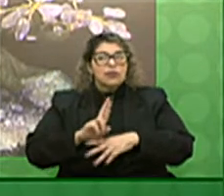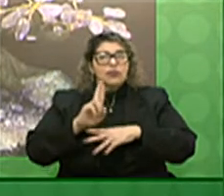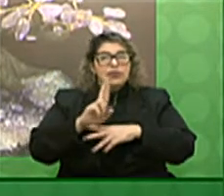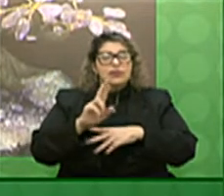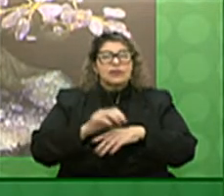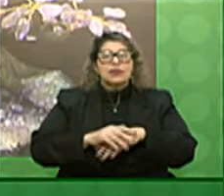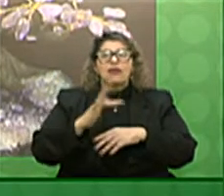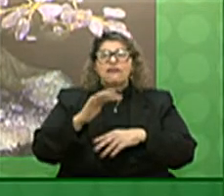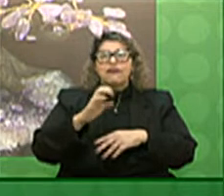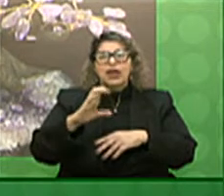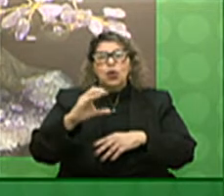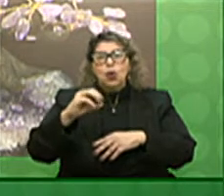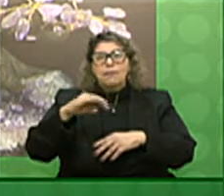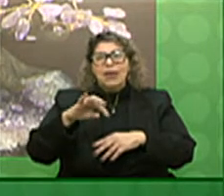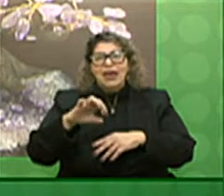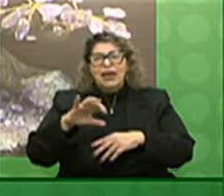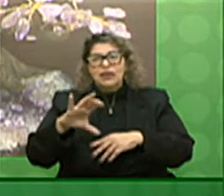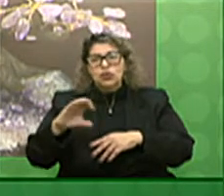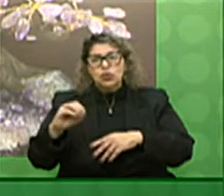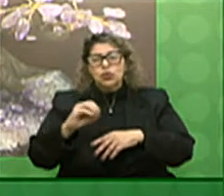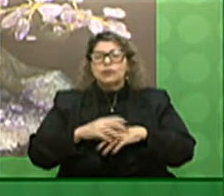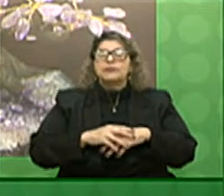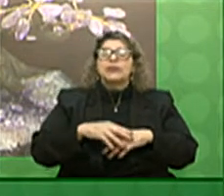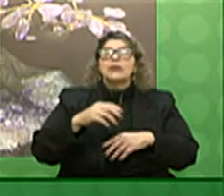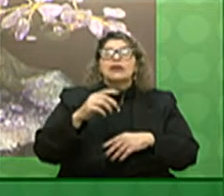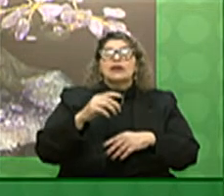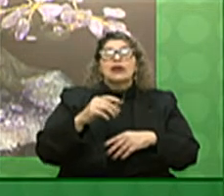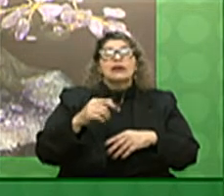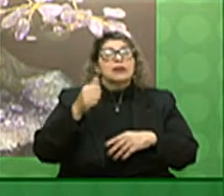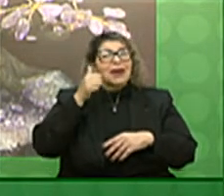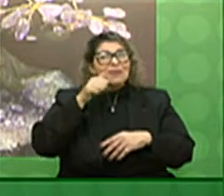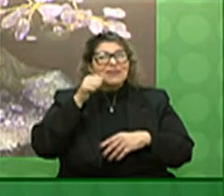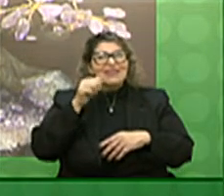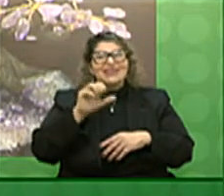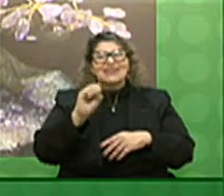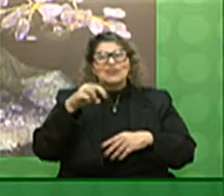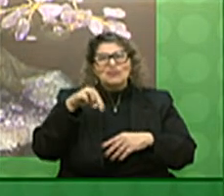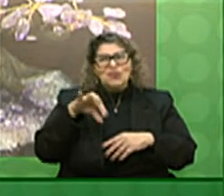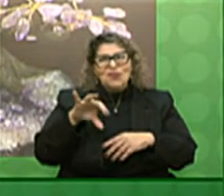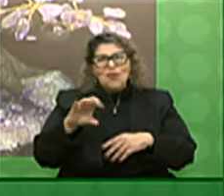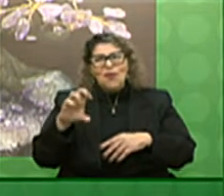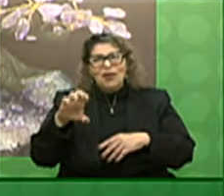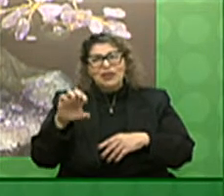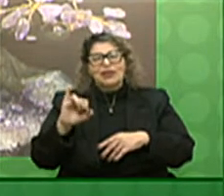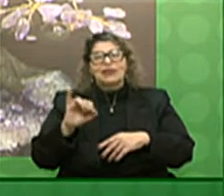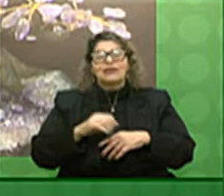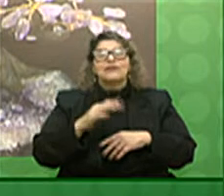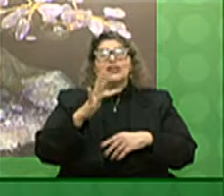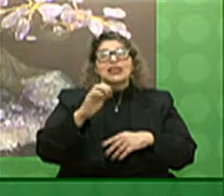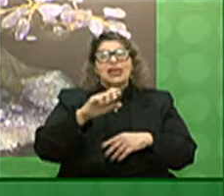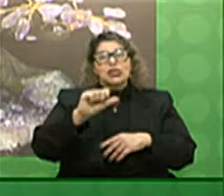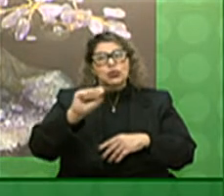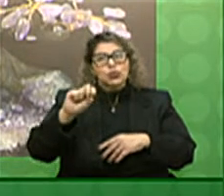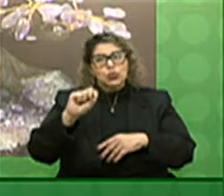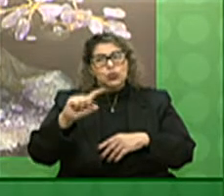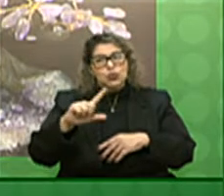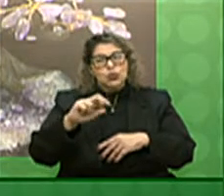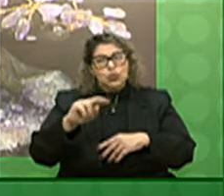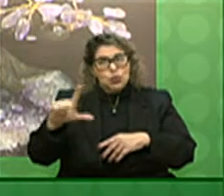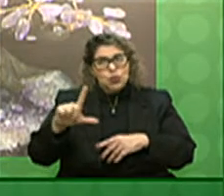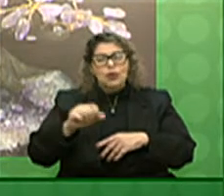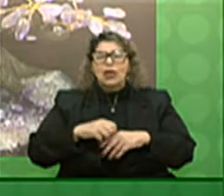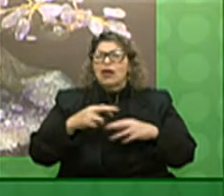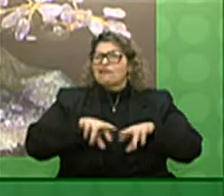Fecomércio o Petri da Fiergs Simone da FederaSul assim como o Lídia aqui do Rio Grande do Sul também outros